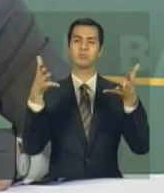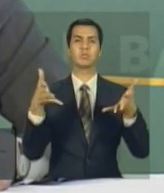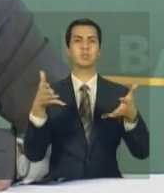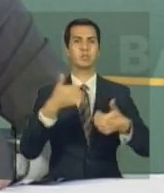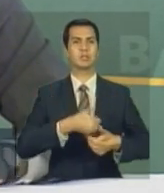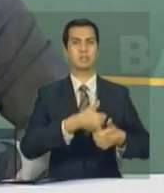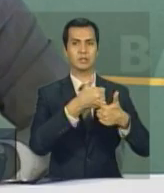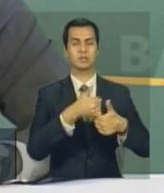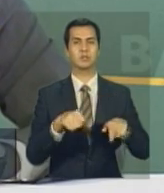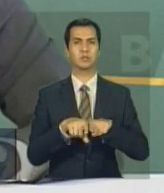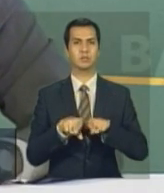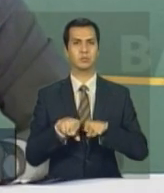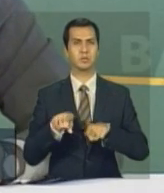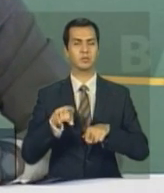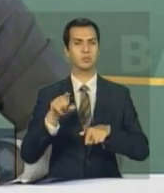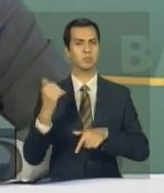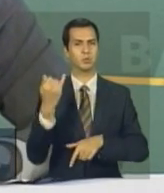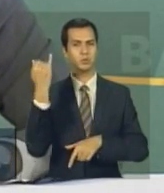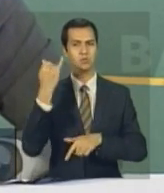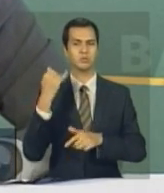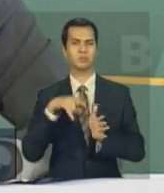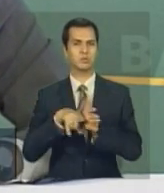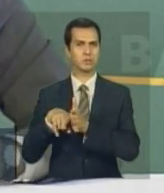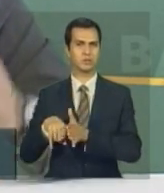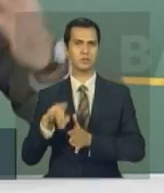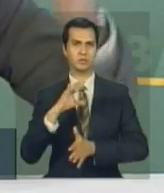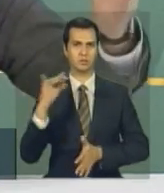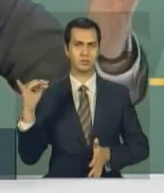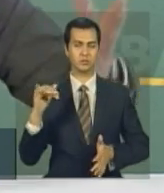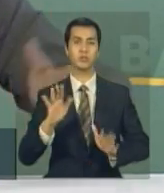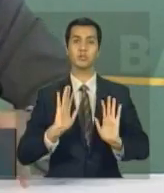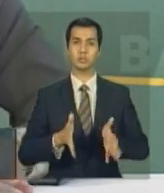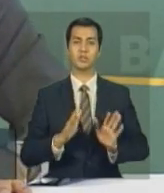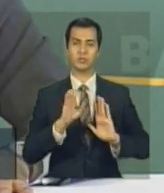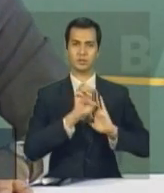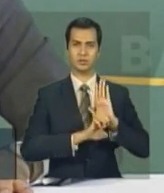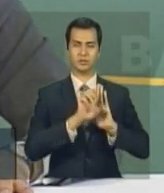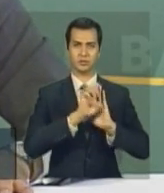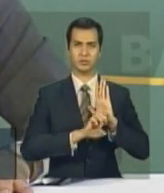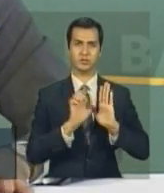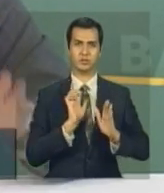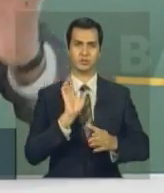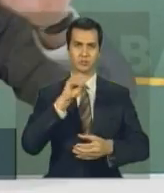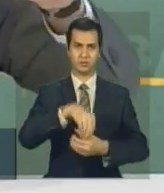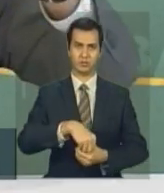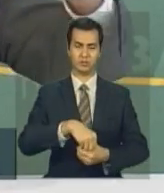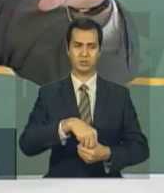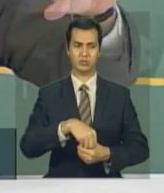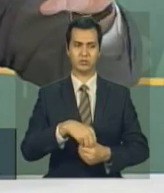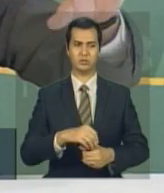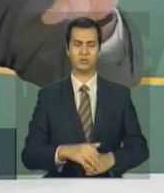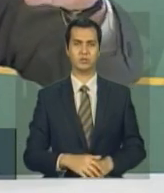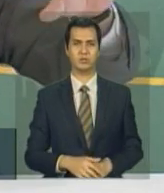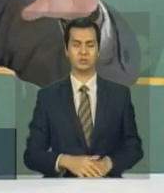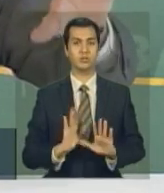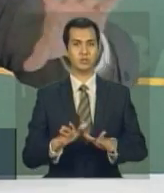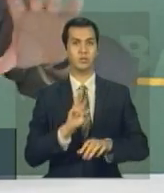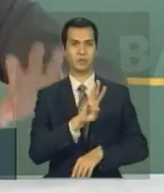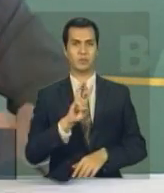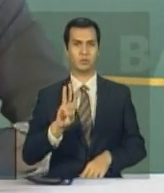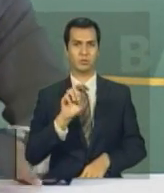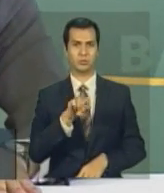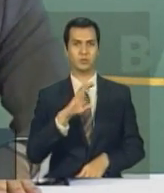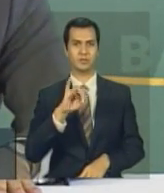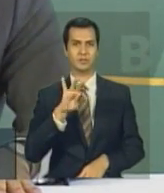lideranças científicas. Esse edital que está sendo anunciado, aliás, já está na página, a página já está no ar, www